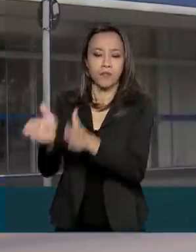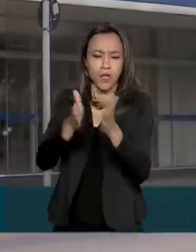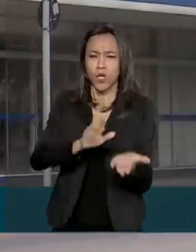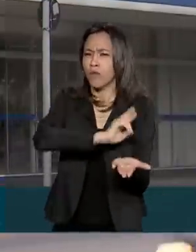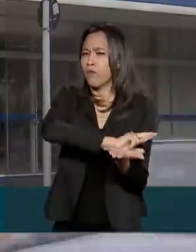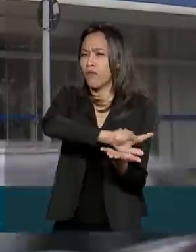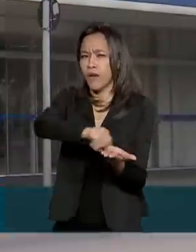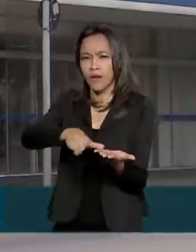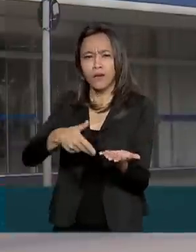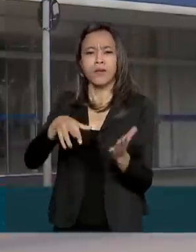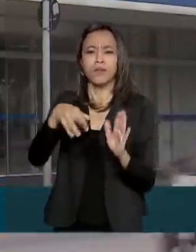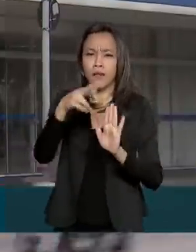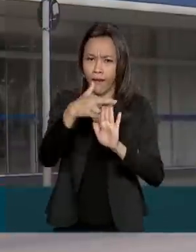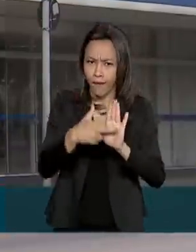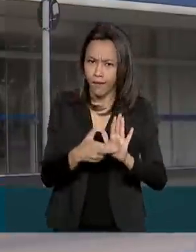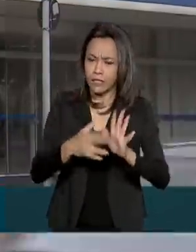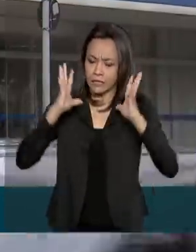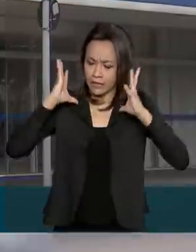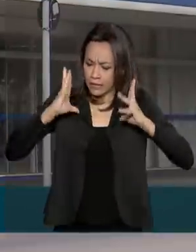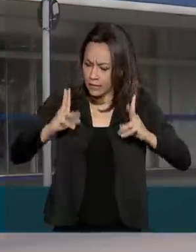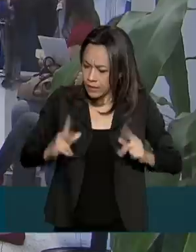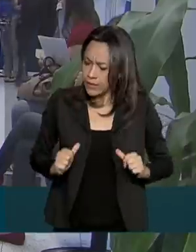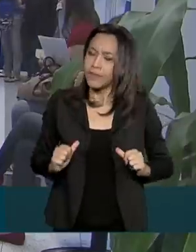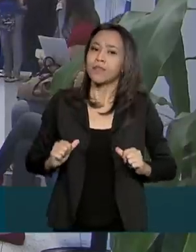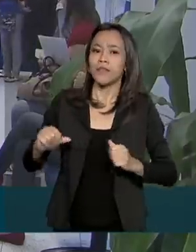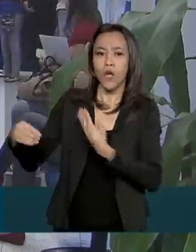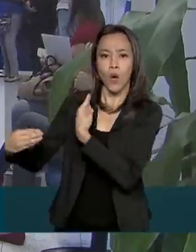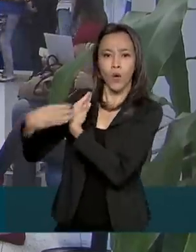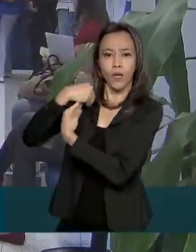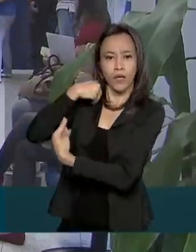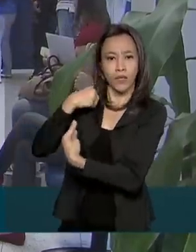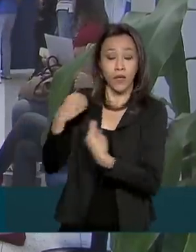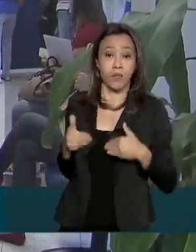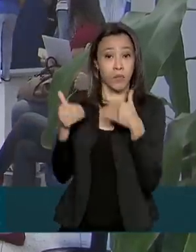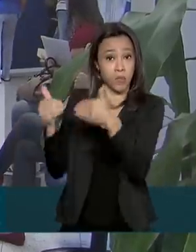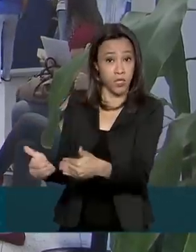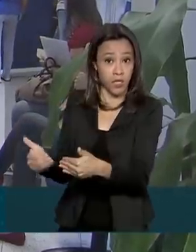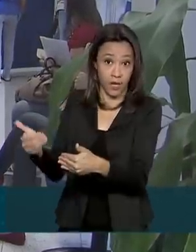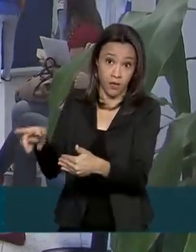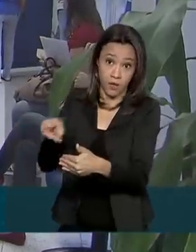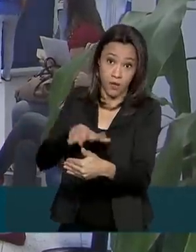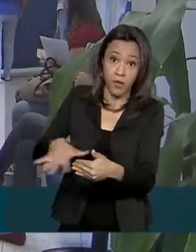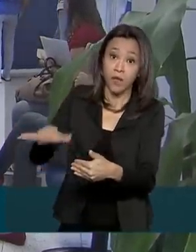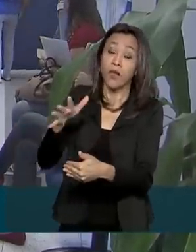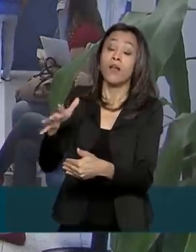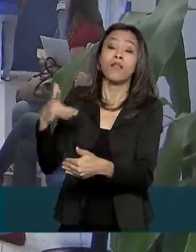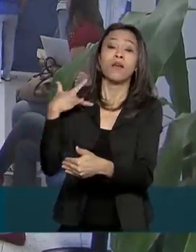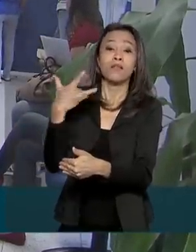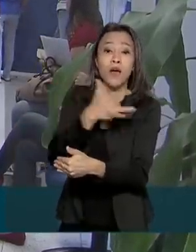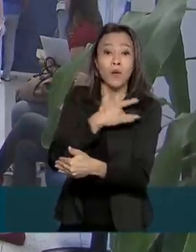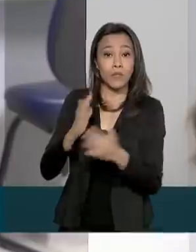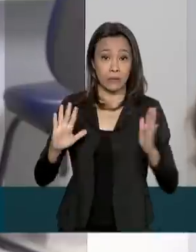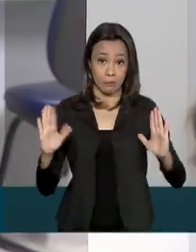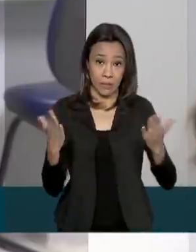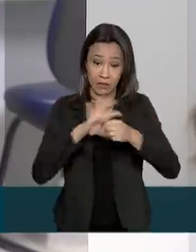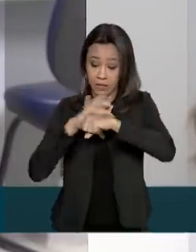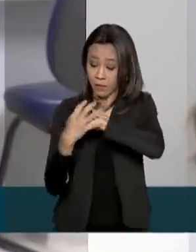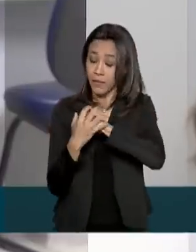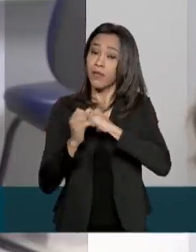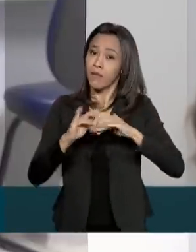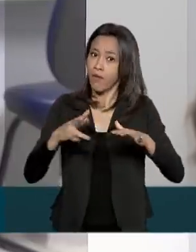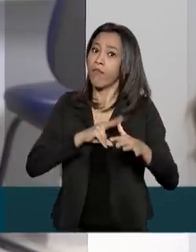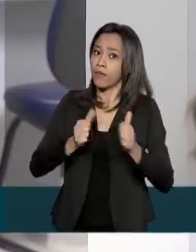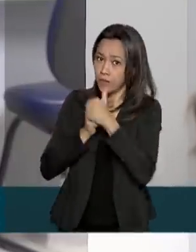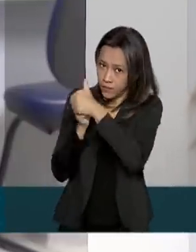medidas de segurança sanitária recomendadas pelo Ministério da Saúde durante a pandemia de Covid-19 serão